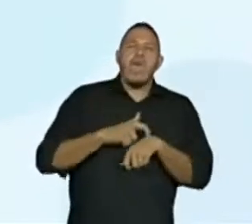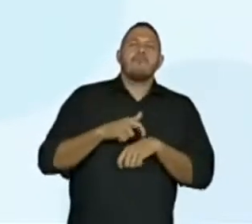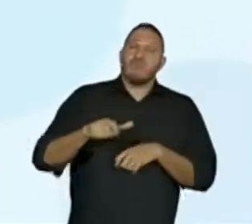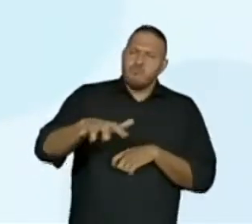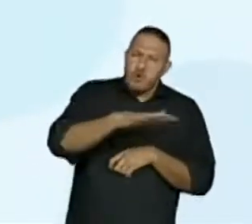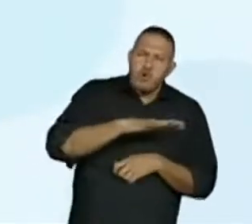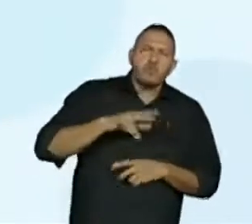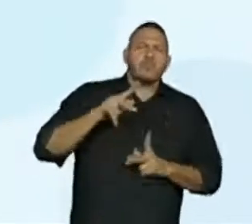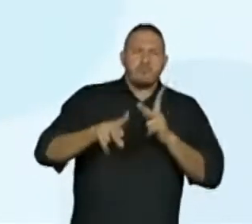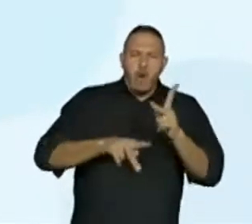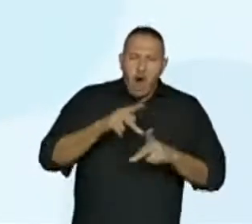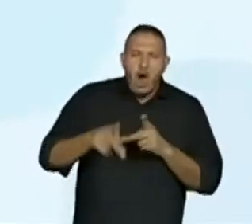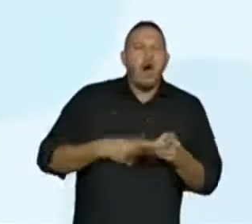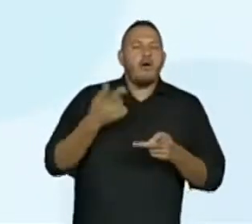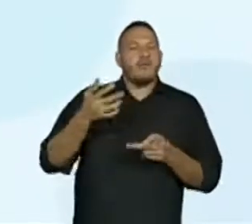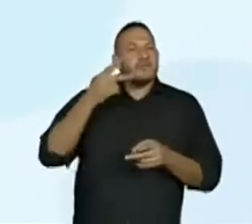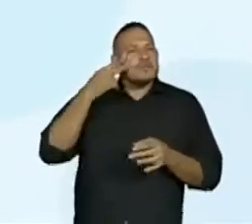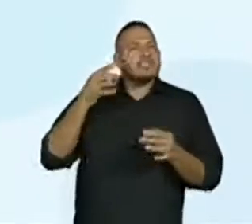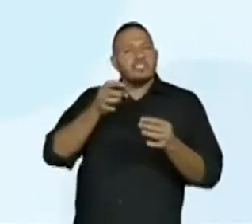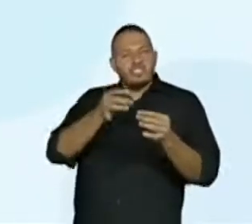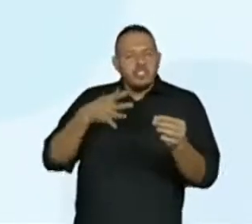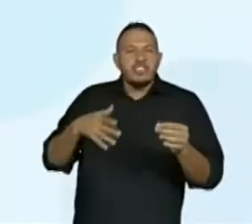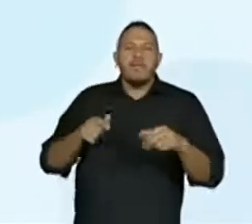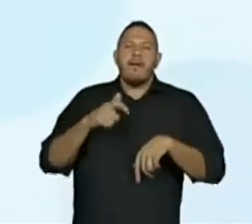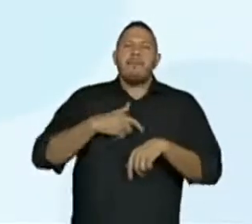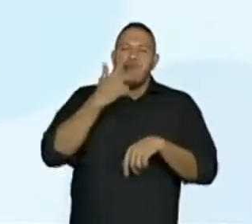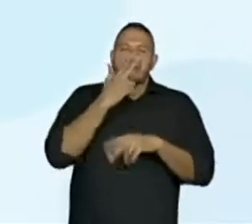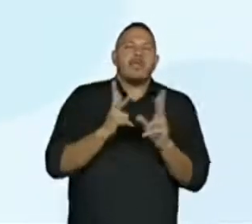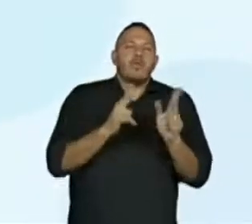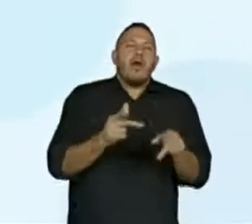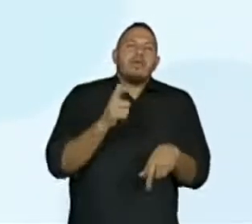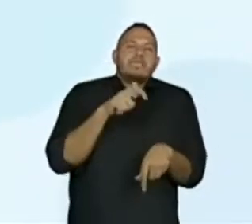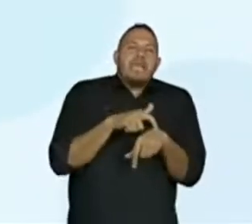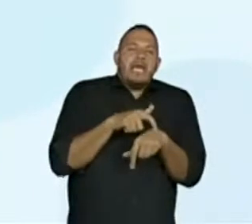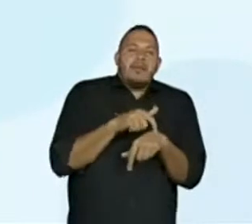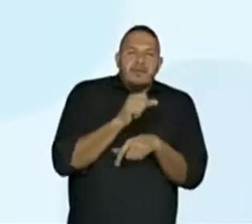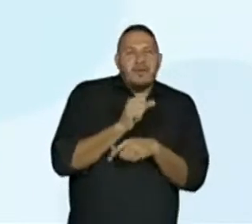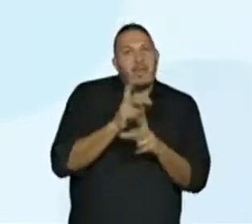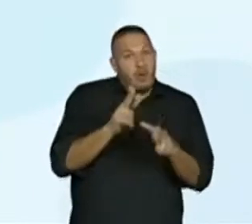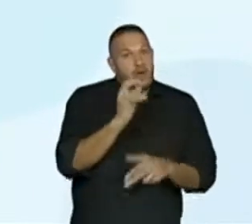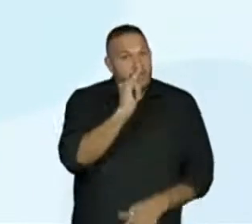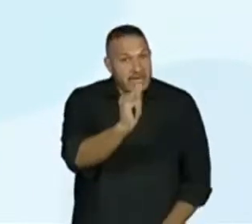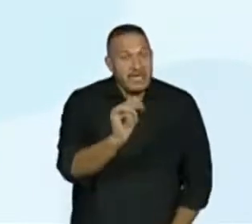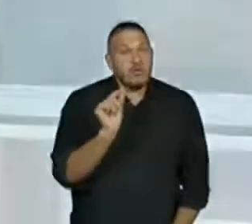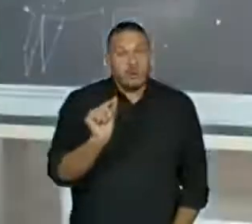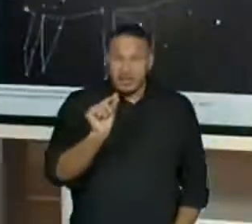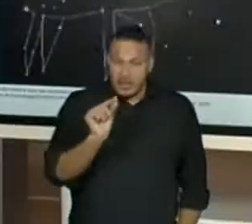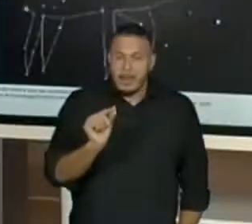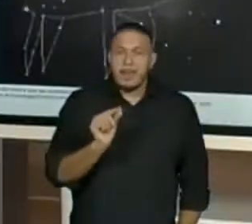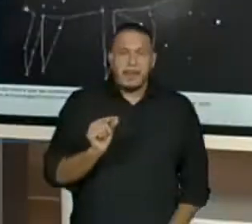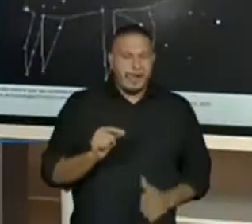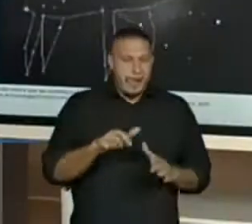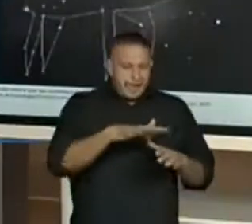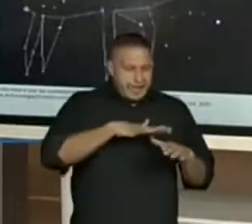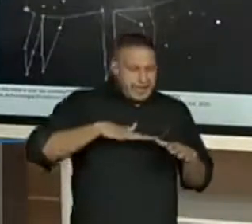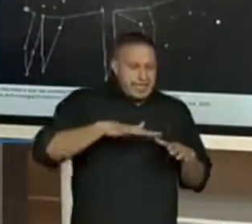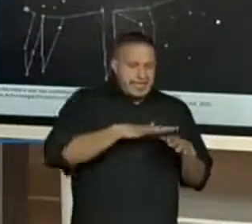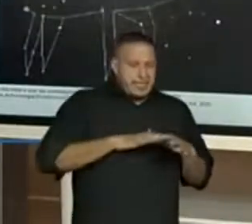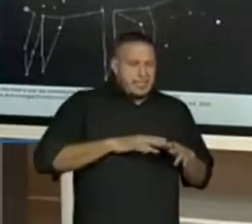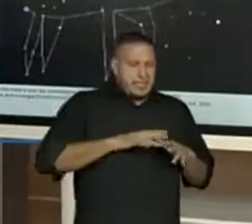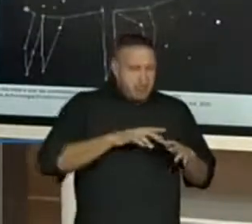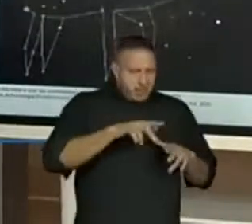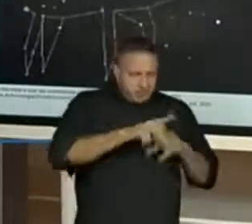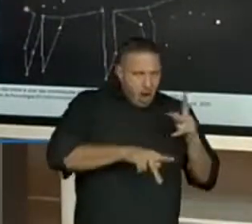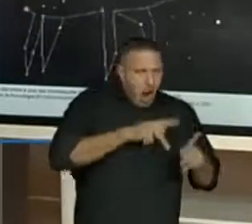povos indígenas para alguns povos indígenas porque como eu já disse entre os povos indígenas